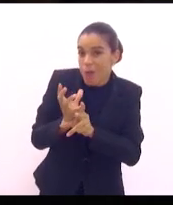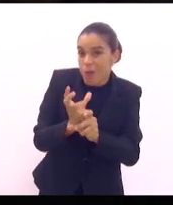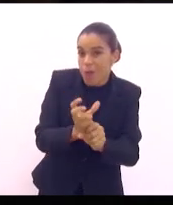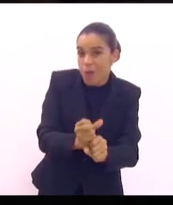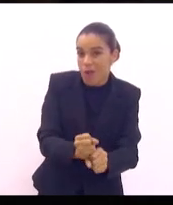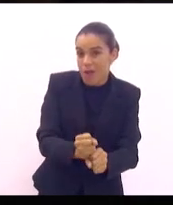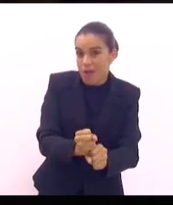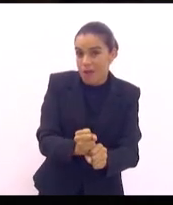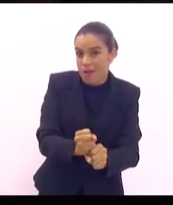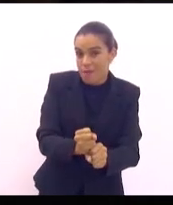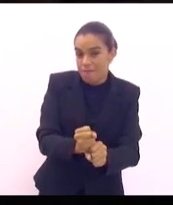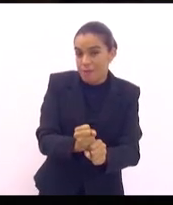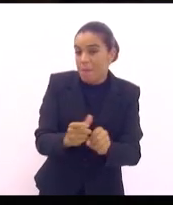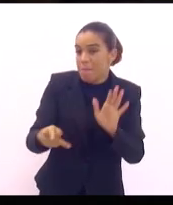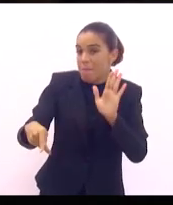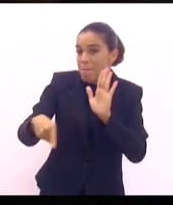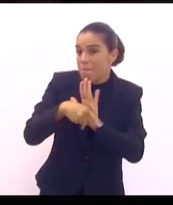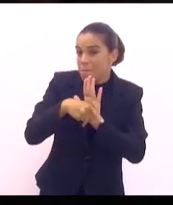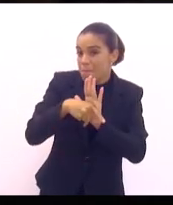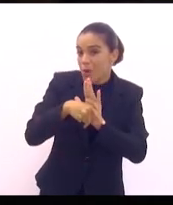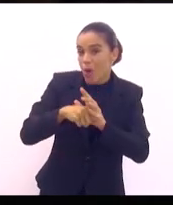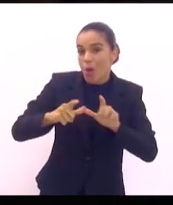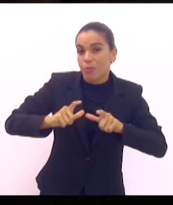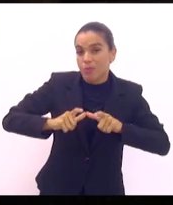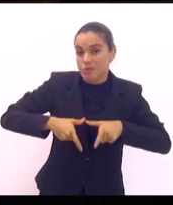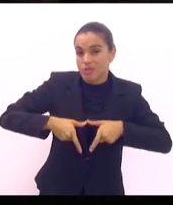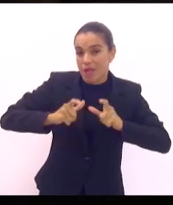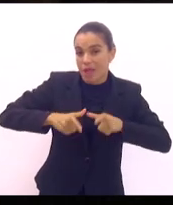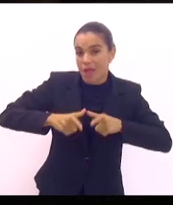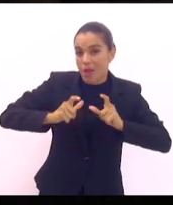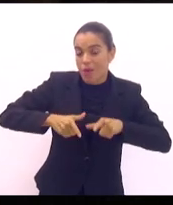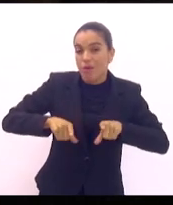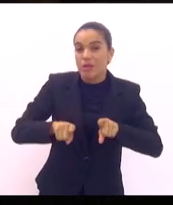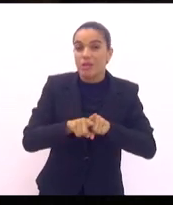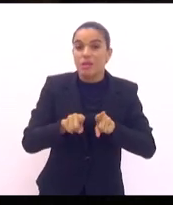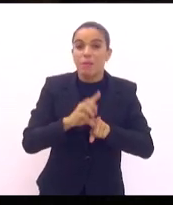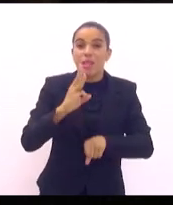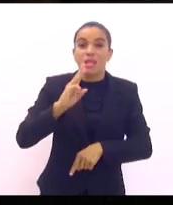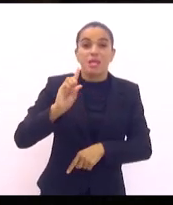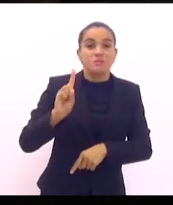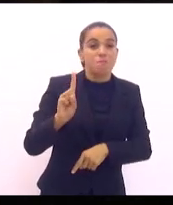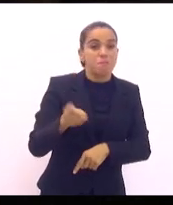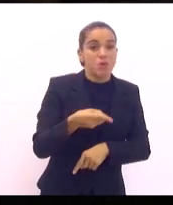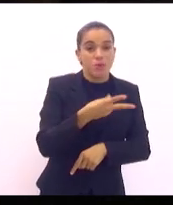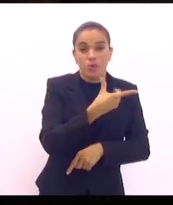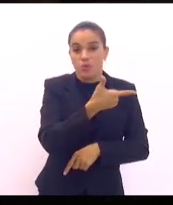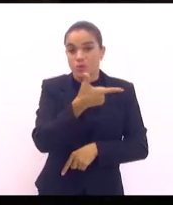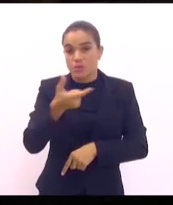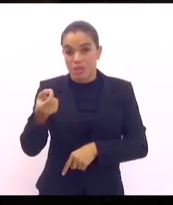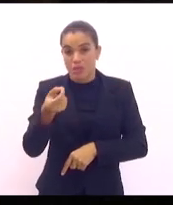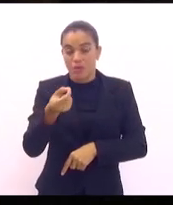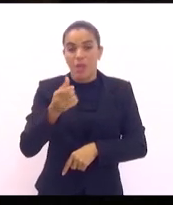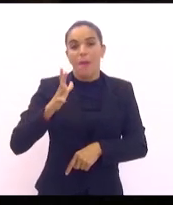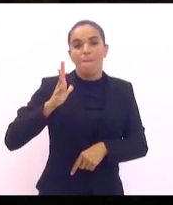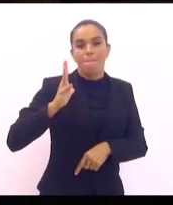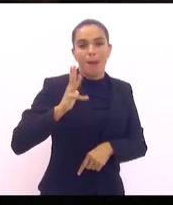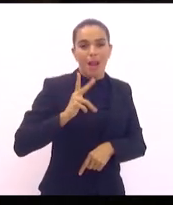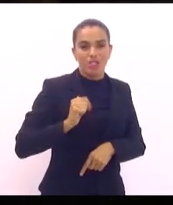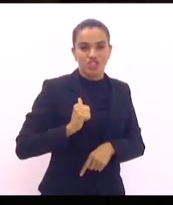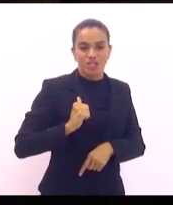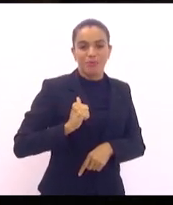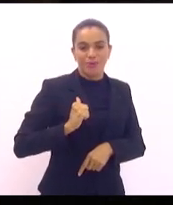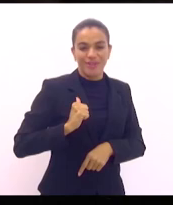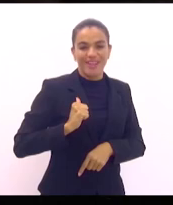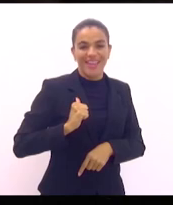de nacionalidade de Israel e o dobro, três mil e duzentos da Palestina